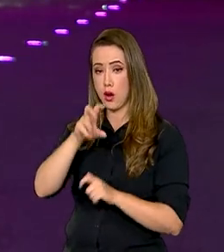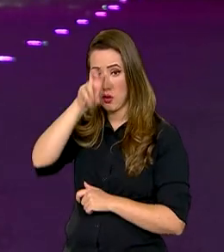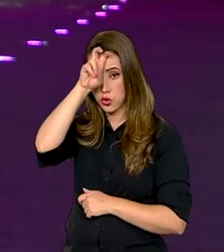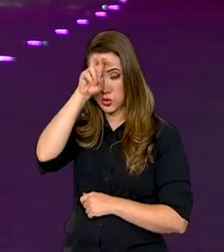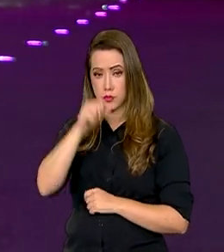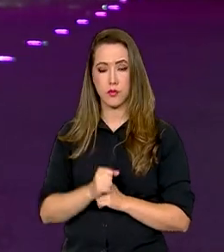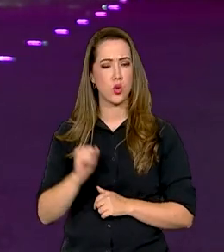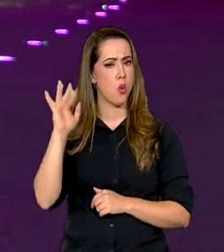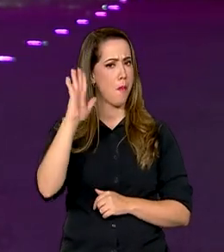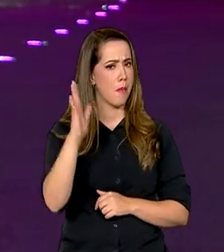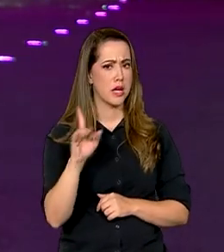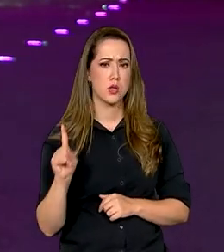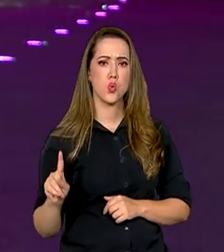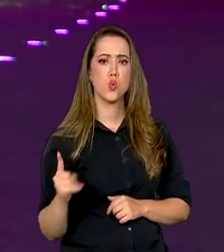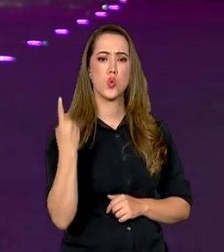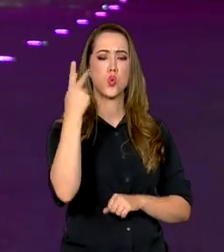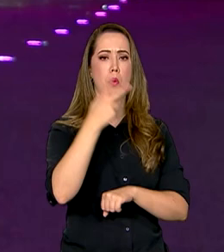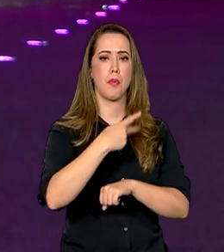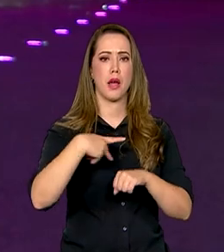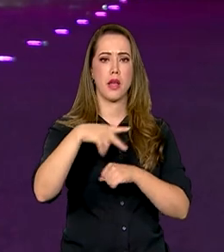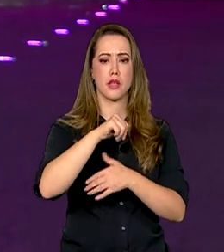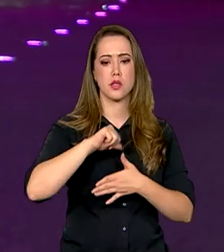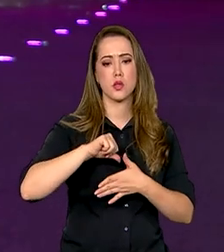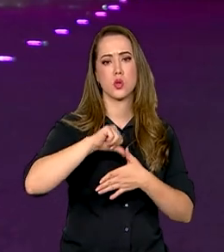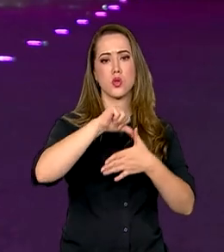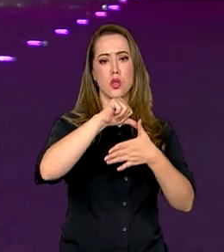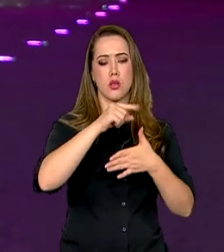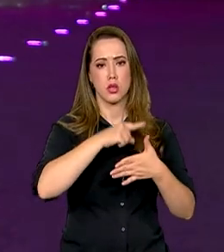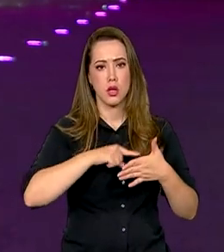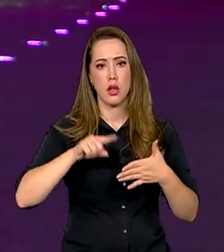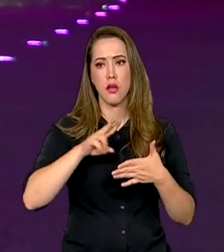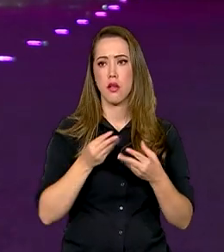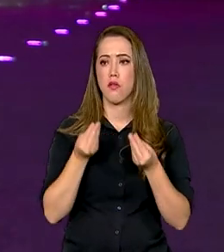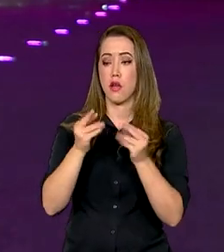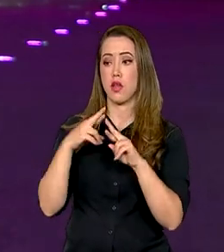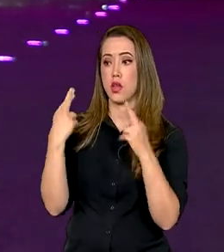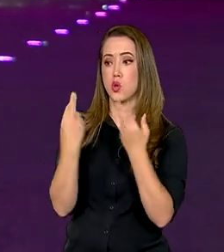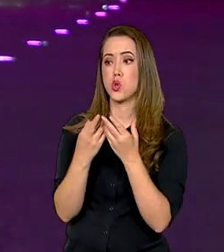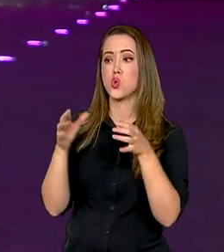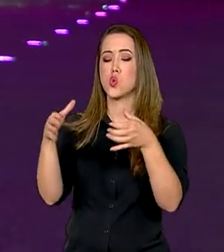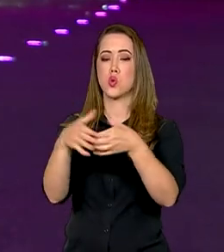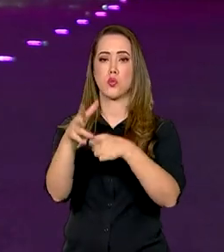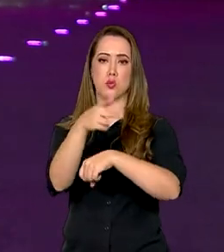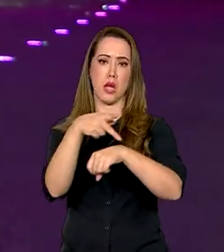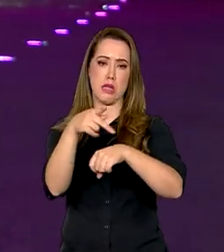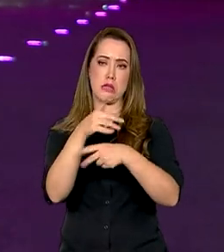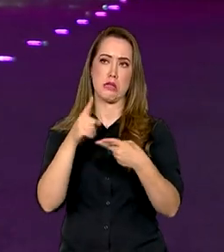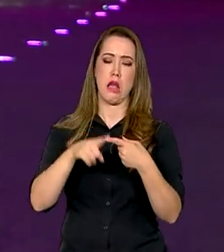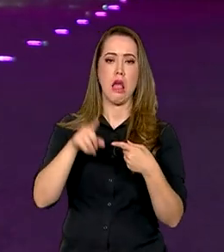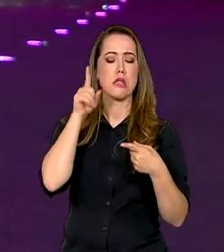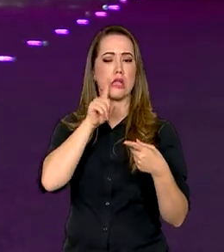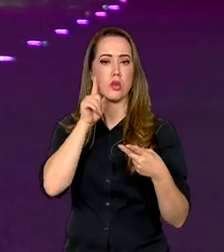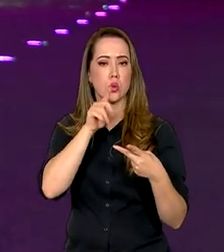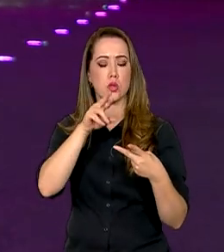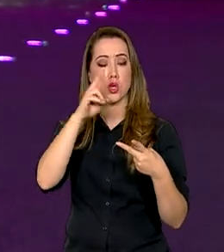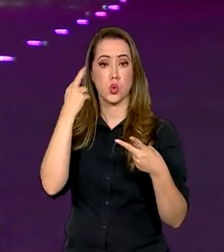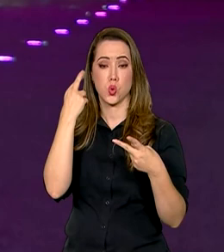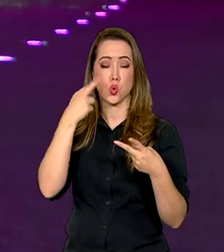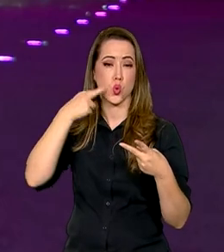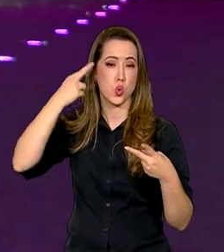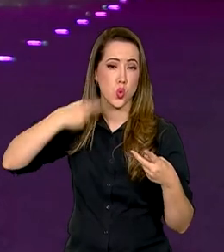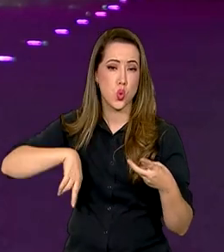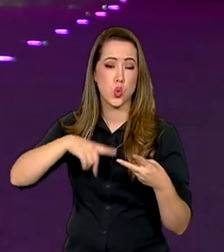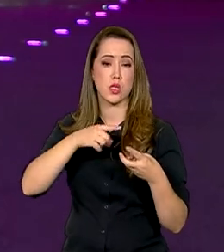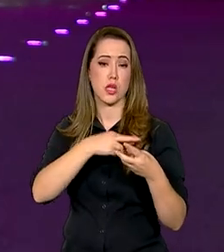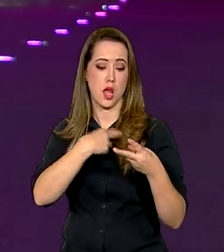país do chamado Sul Global na cúpula que vai reunir representantes de países como Estados Unidos, Rússia, China, Reino